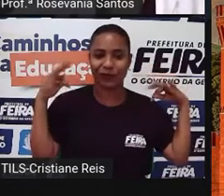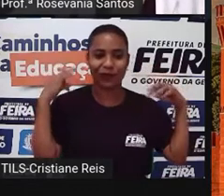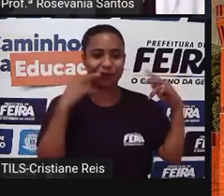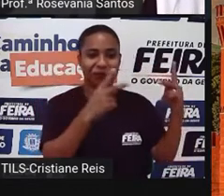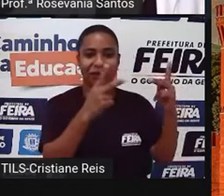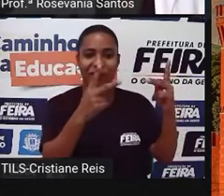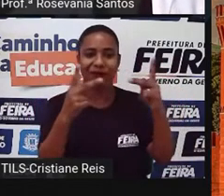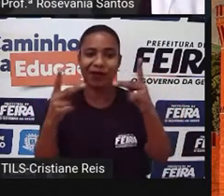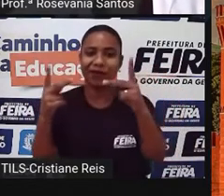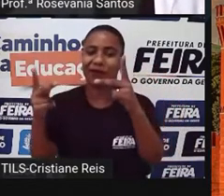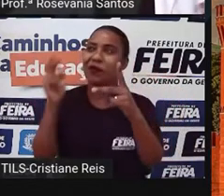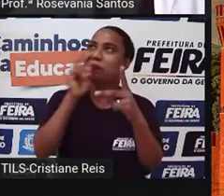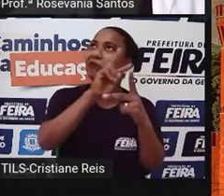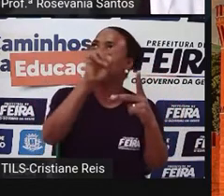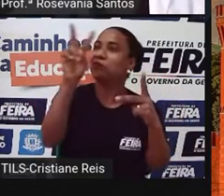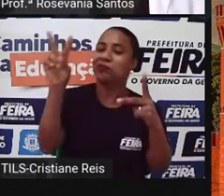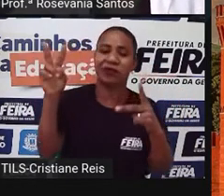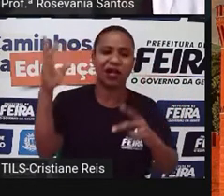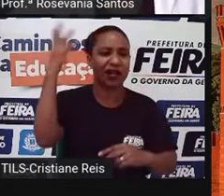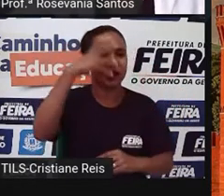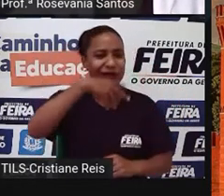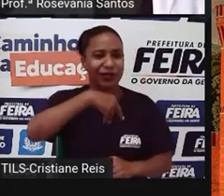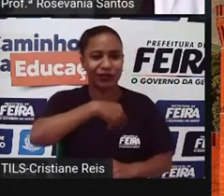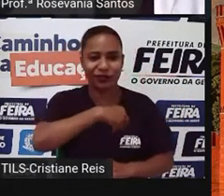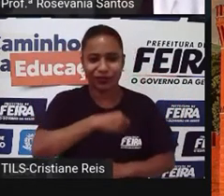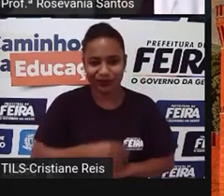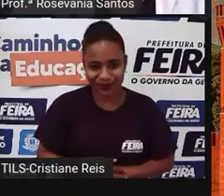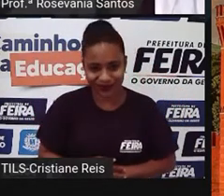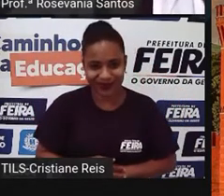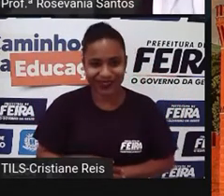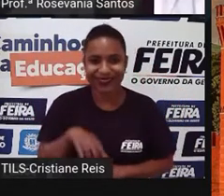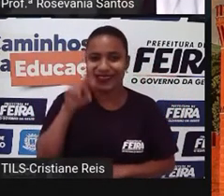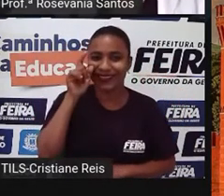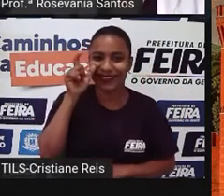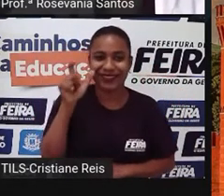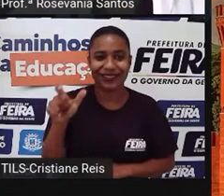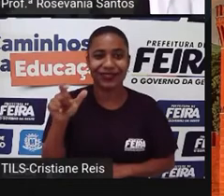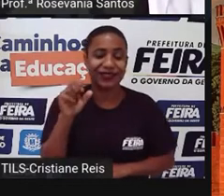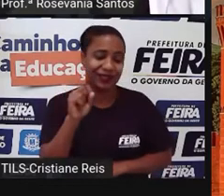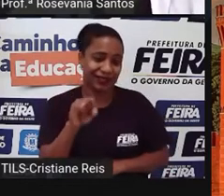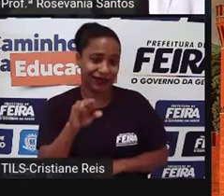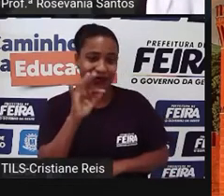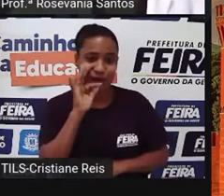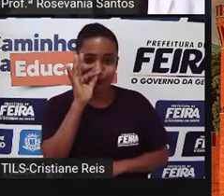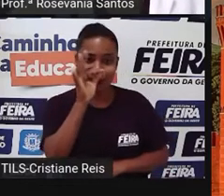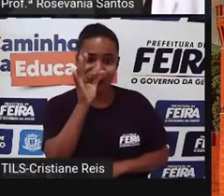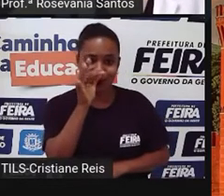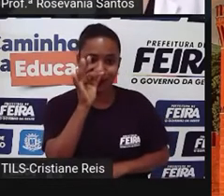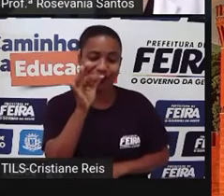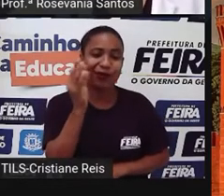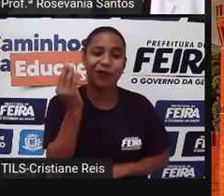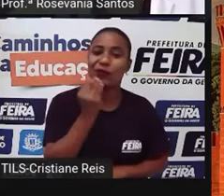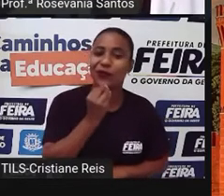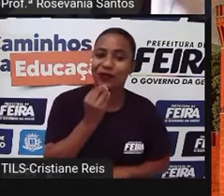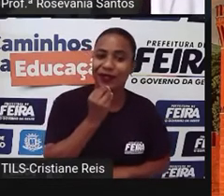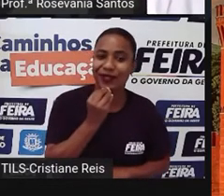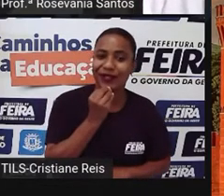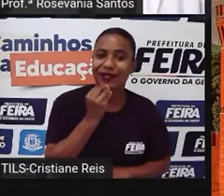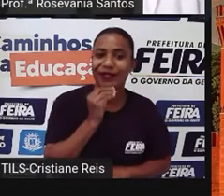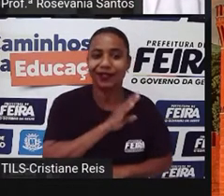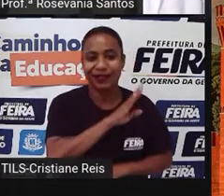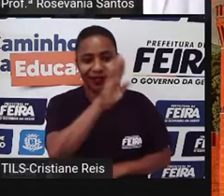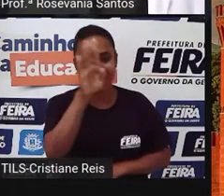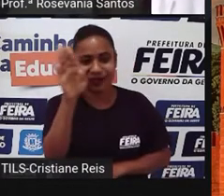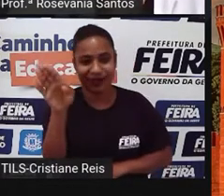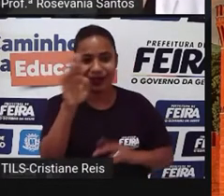do lugar e tudo, então é bastante interessante, né, se algum dia você tiver a oportunidade de estudar ou até